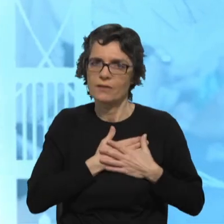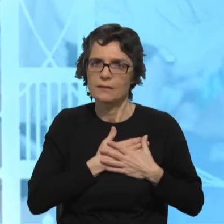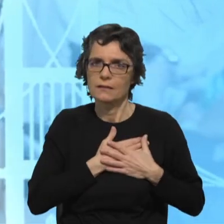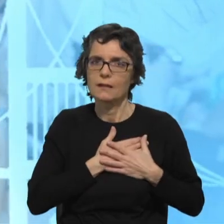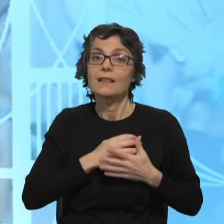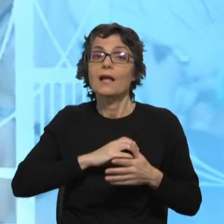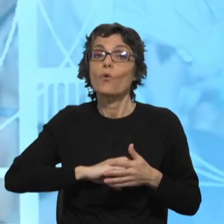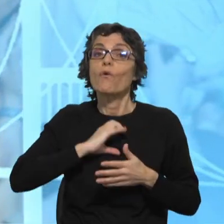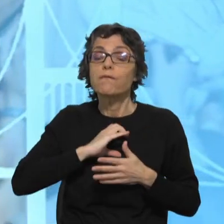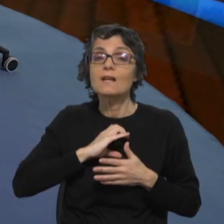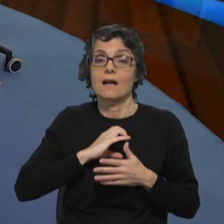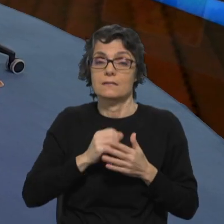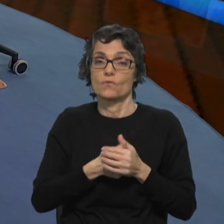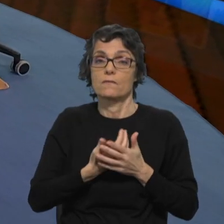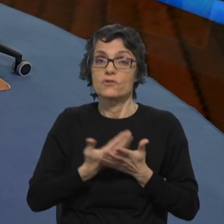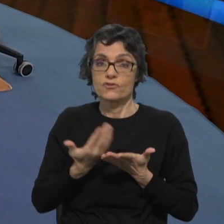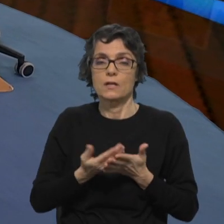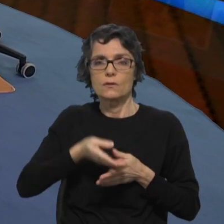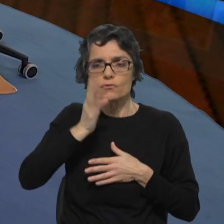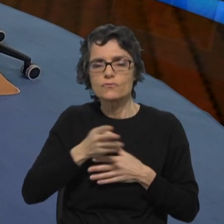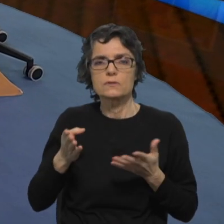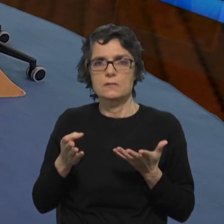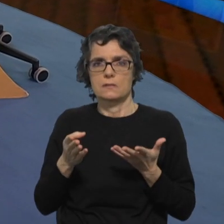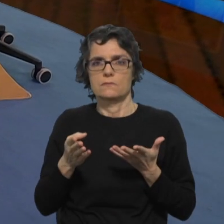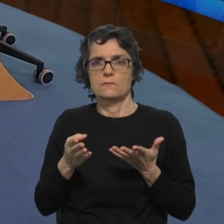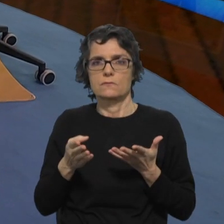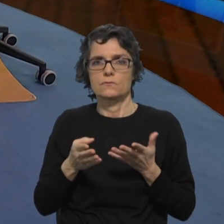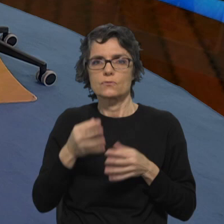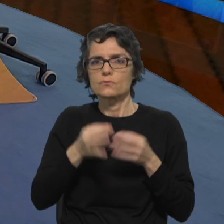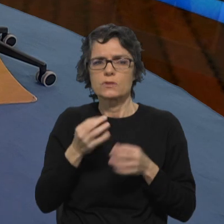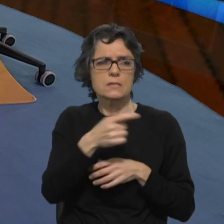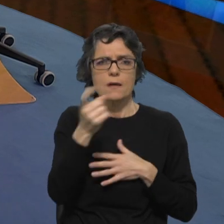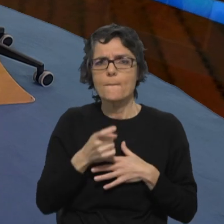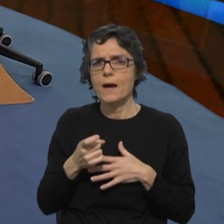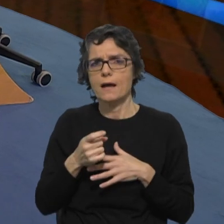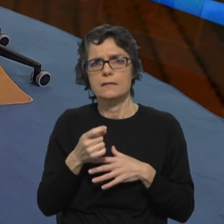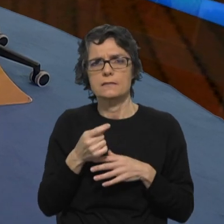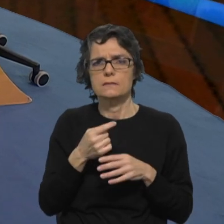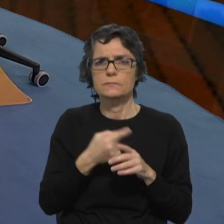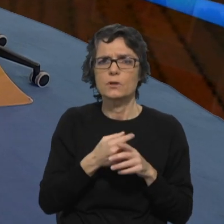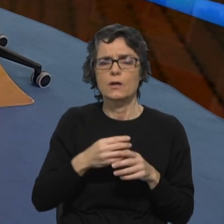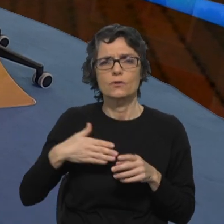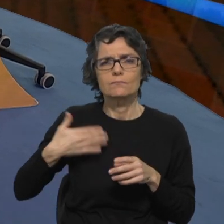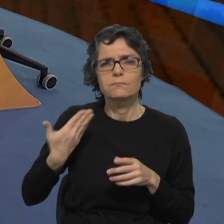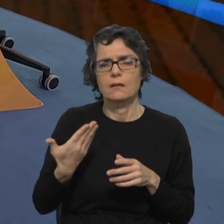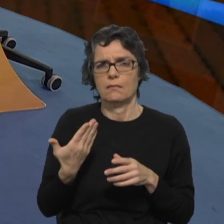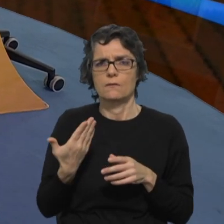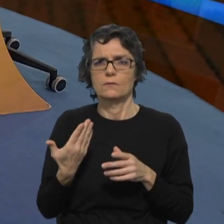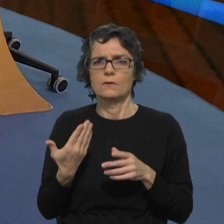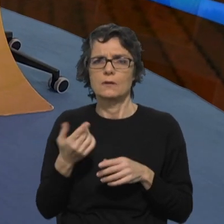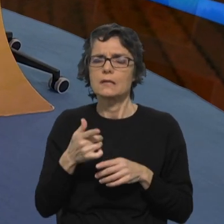projeto que é o do Evangelho, que é da justiça, que é da paz, que é do bem, que é do perdão, que é da